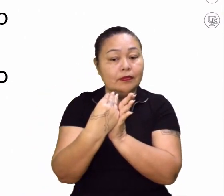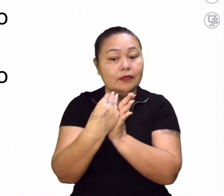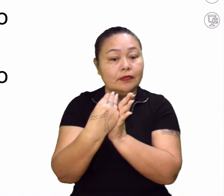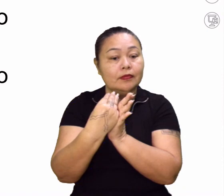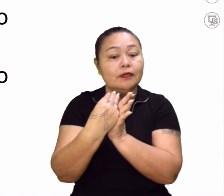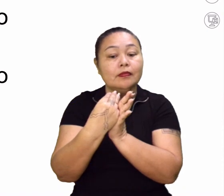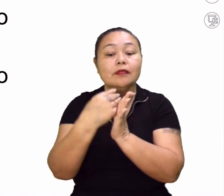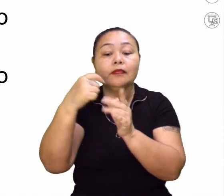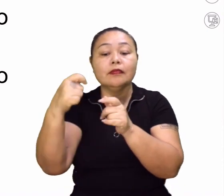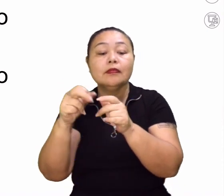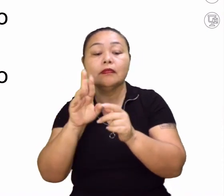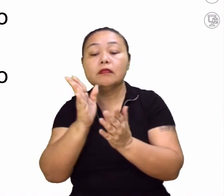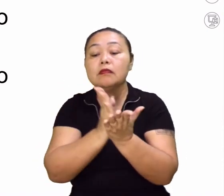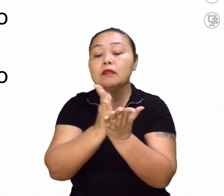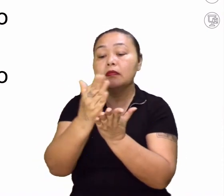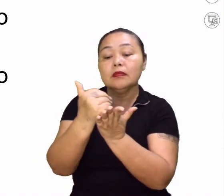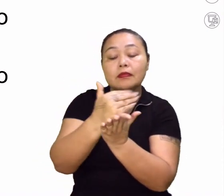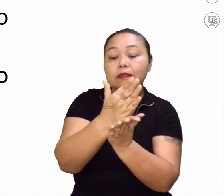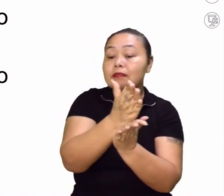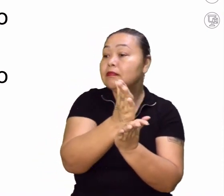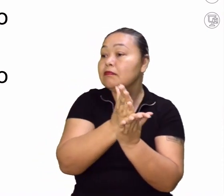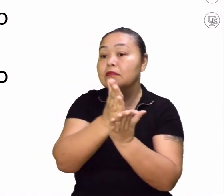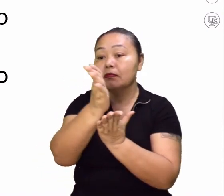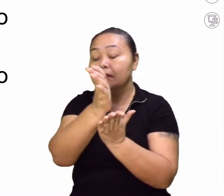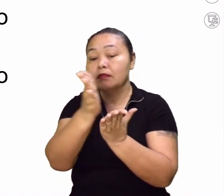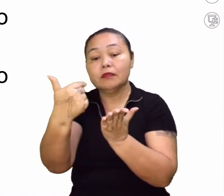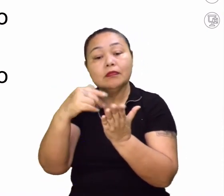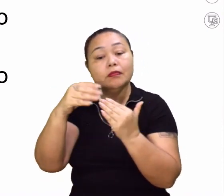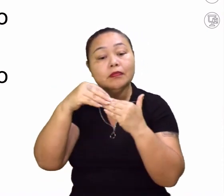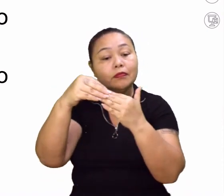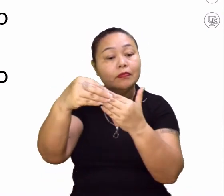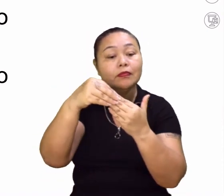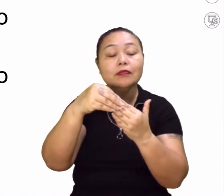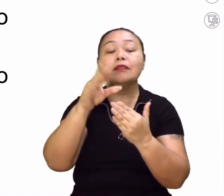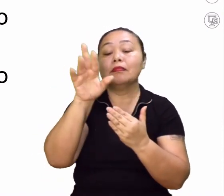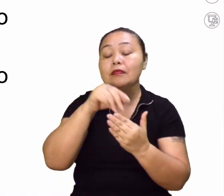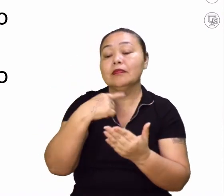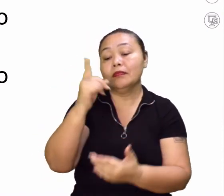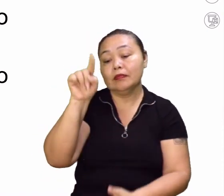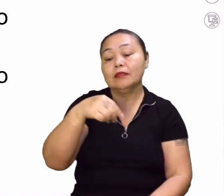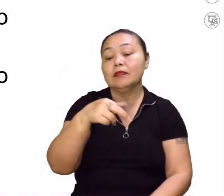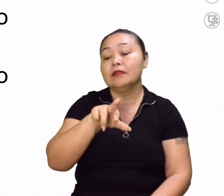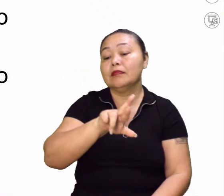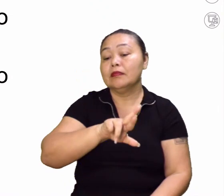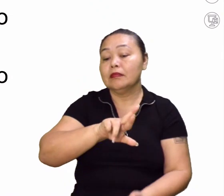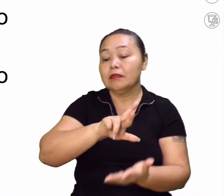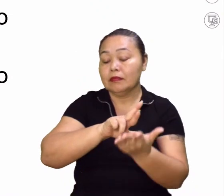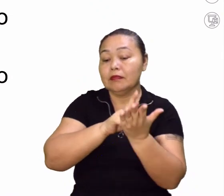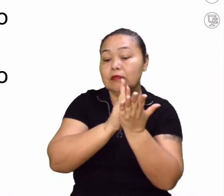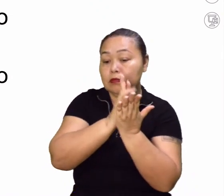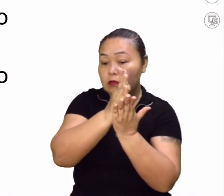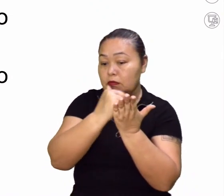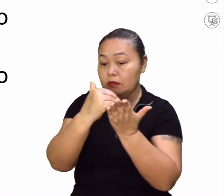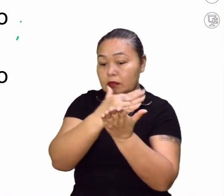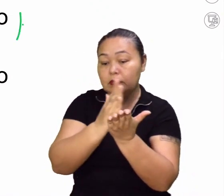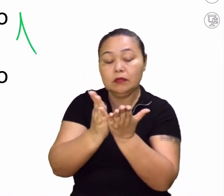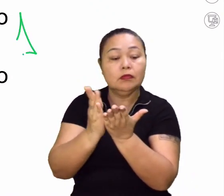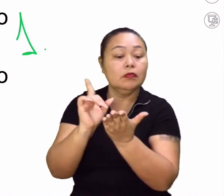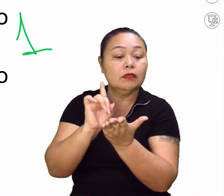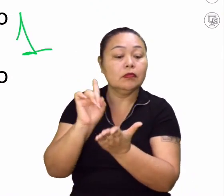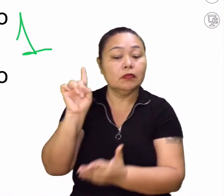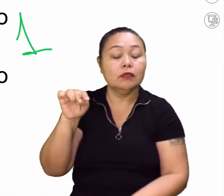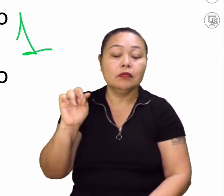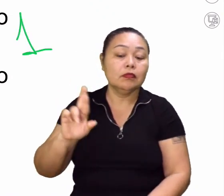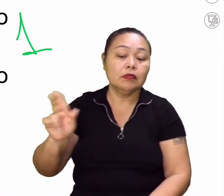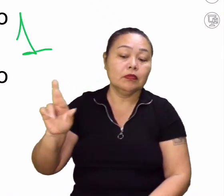E indicar a direção a ser seguida. A direção a ser seguida é a 1, a rosa dos ventos. Não é isso? Isso. a 1 está